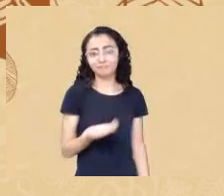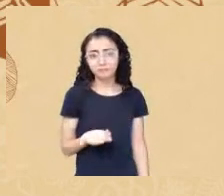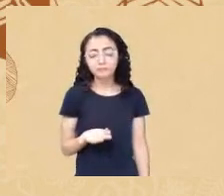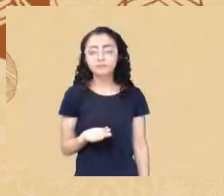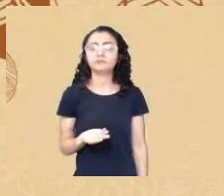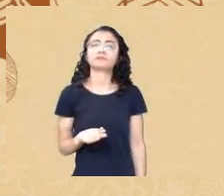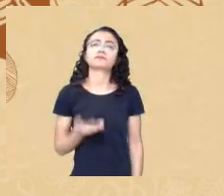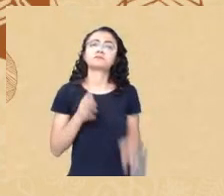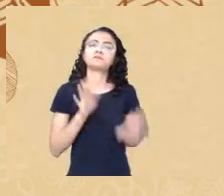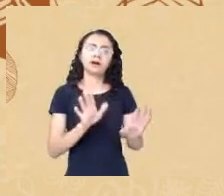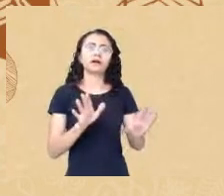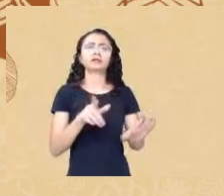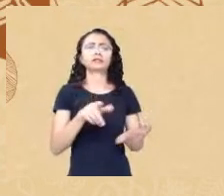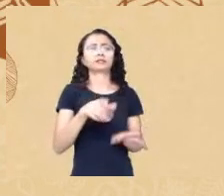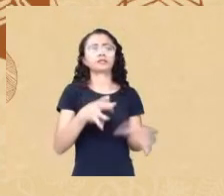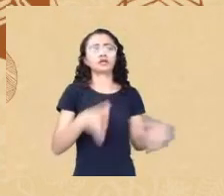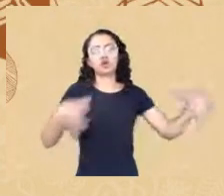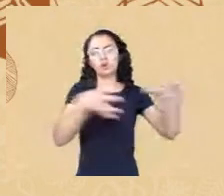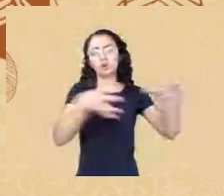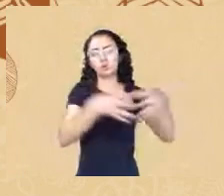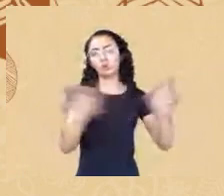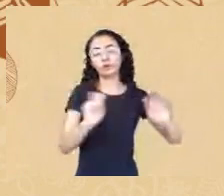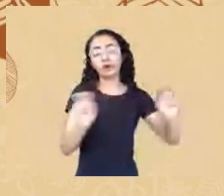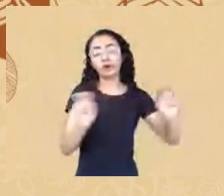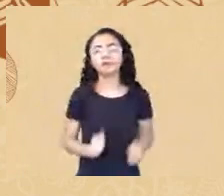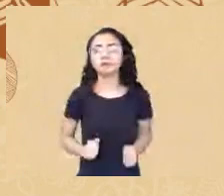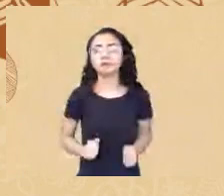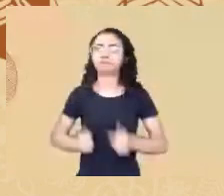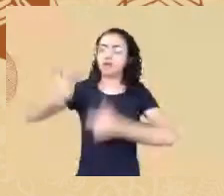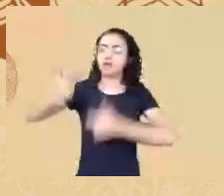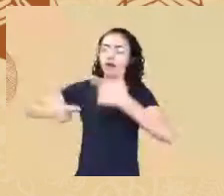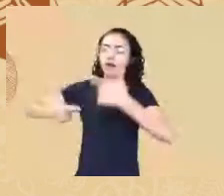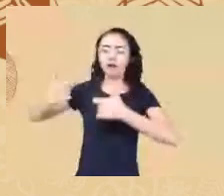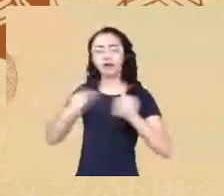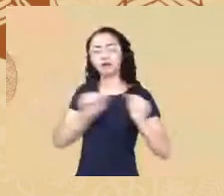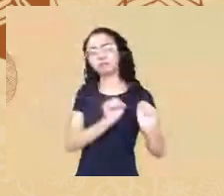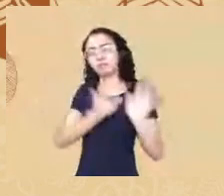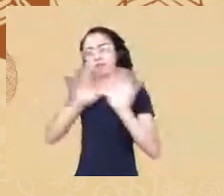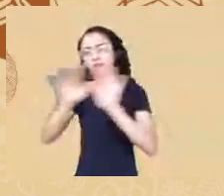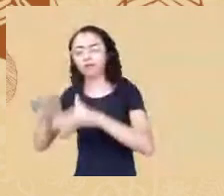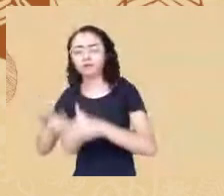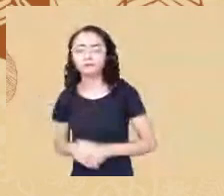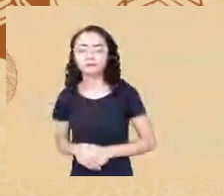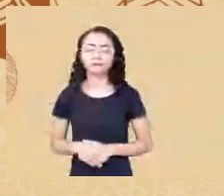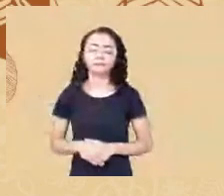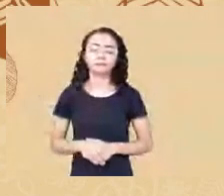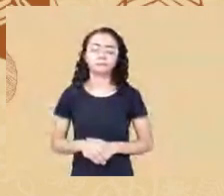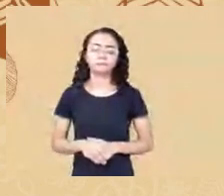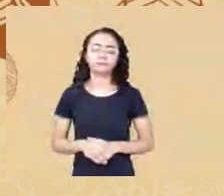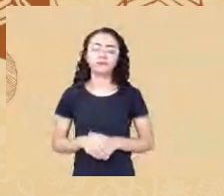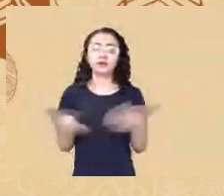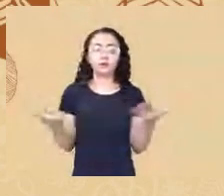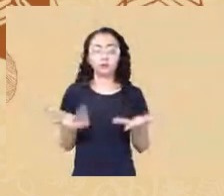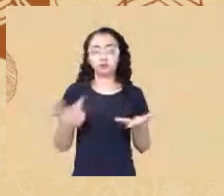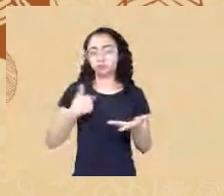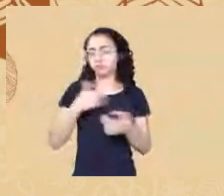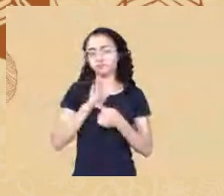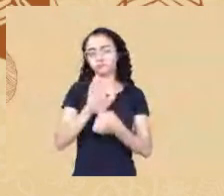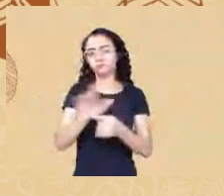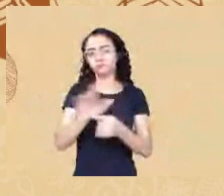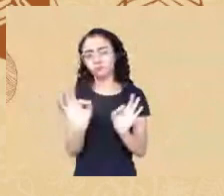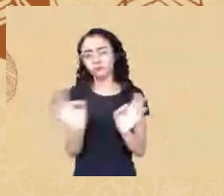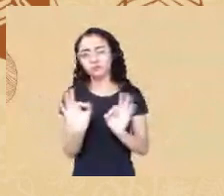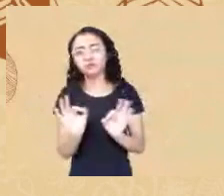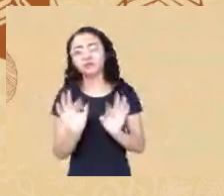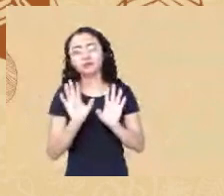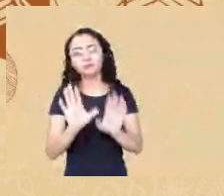mostrar na aula de hoje mas em outro trabalho eu mostro a questão dessas outras etnias como eles morreram mais no caso da pandemia